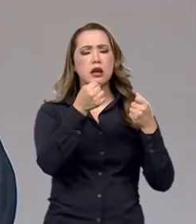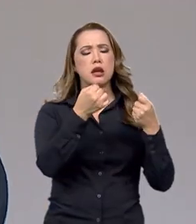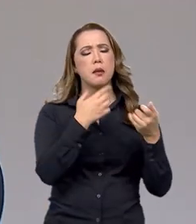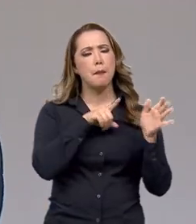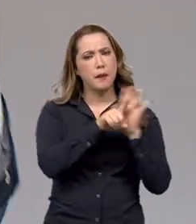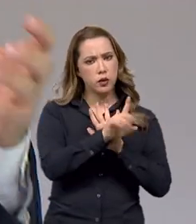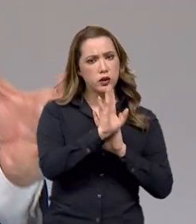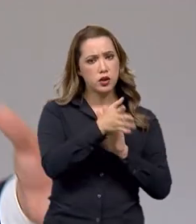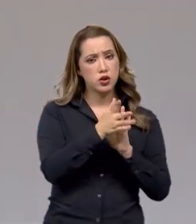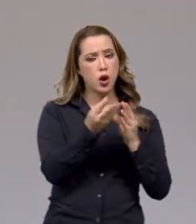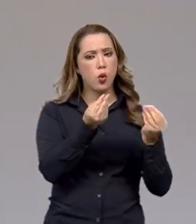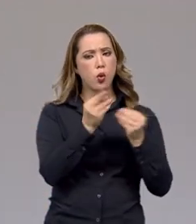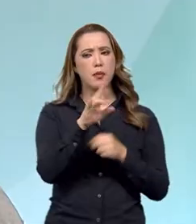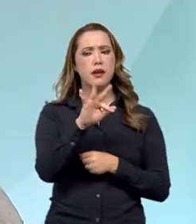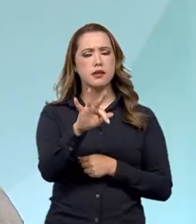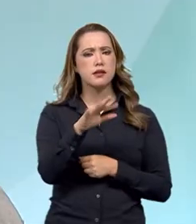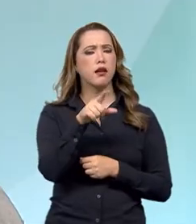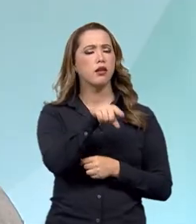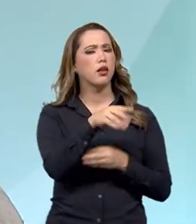Como é que a Receita lida com isso?